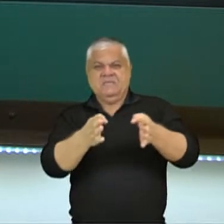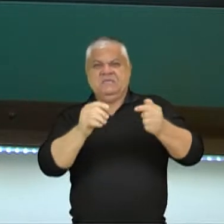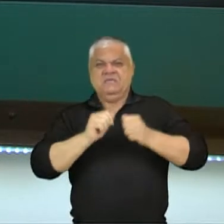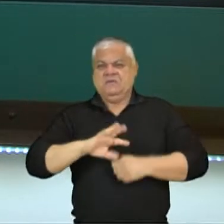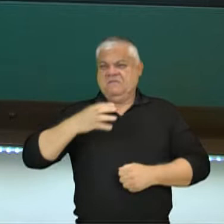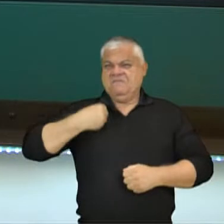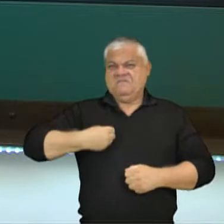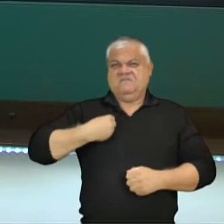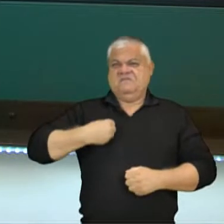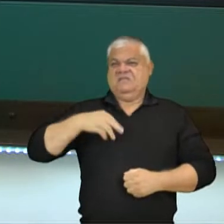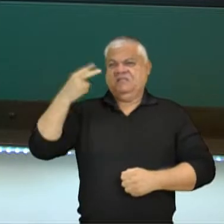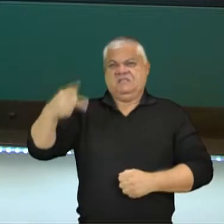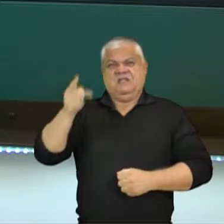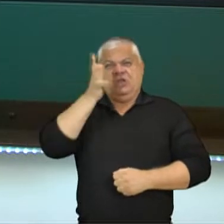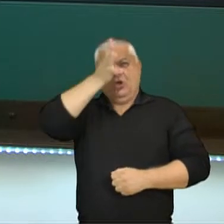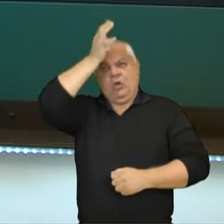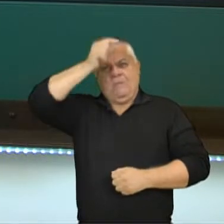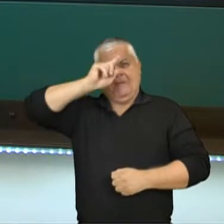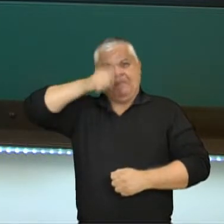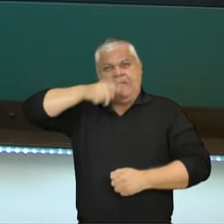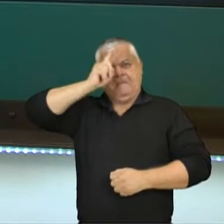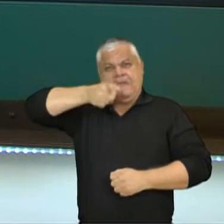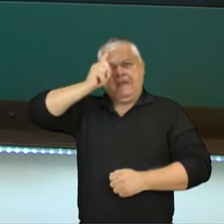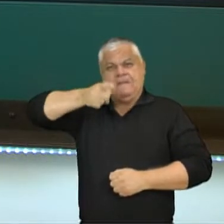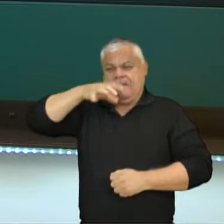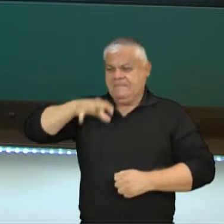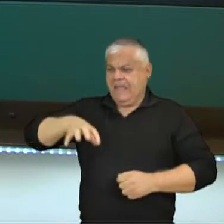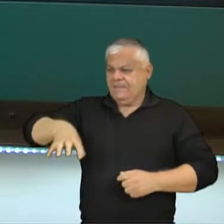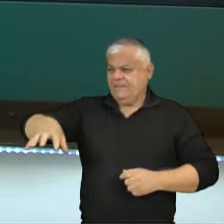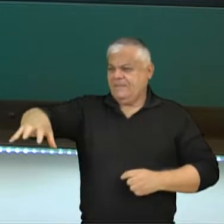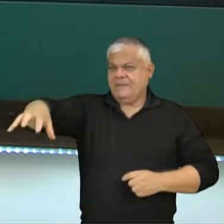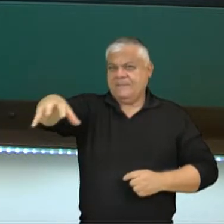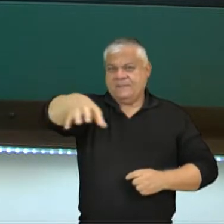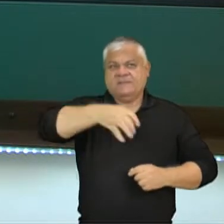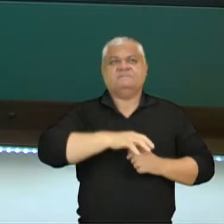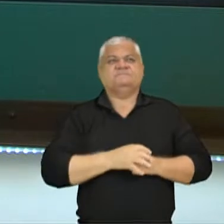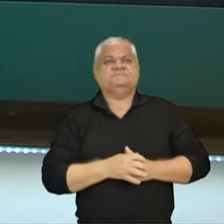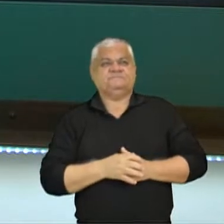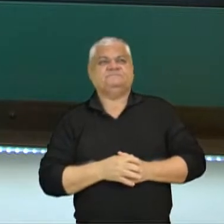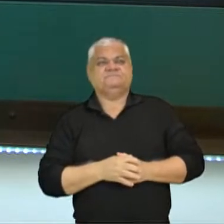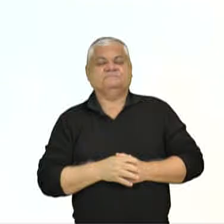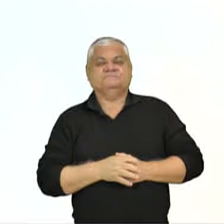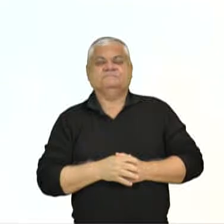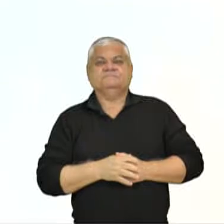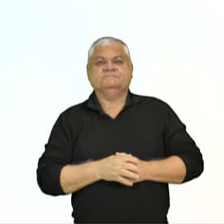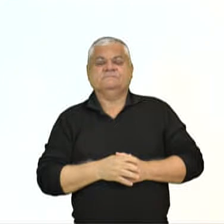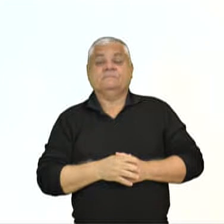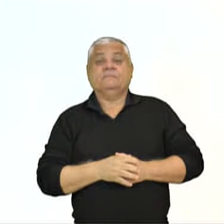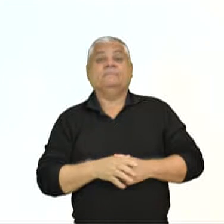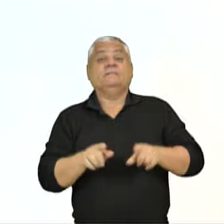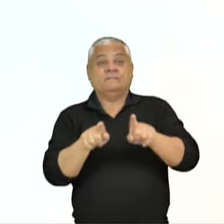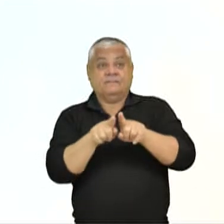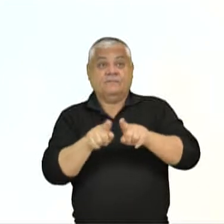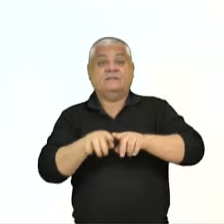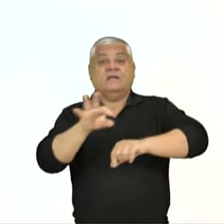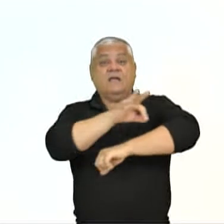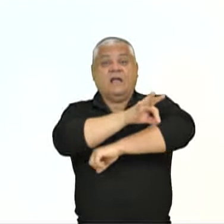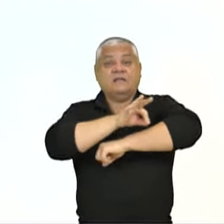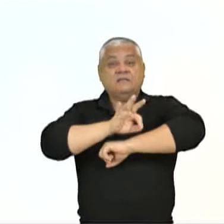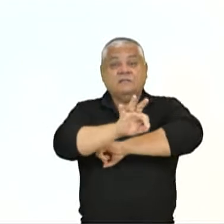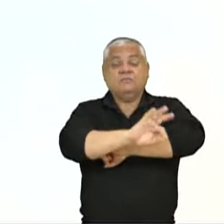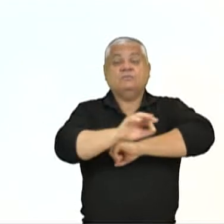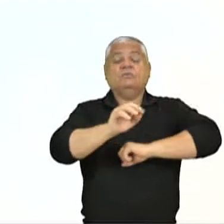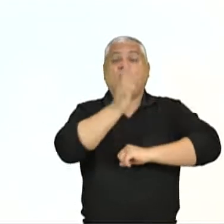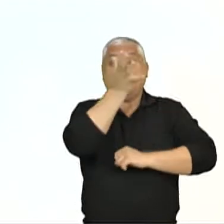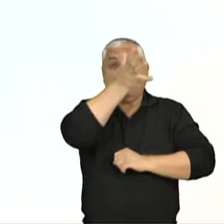viver romano. E as pessoas queriam se tornar cidadãos romanos naquela época. E nós temos uma grande evolução na arquitetura romana.